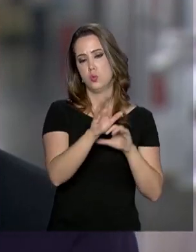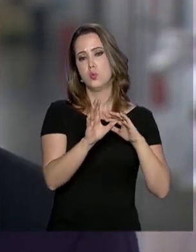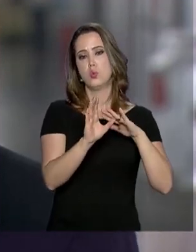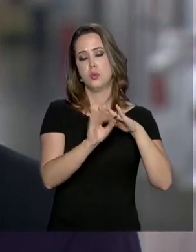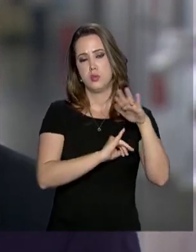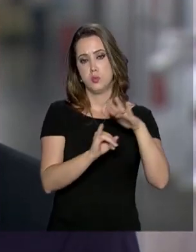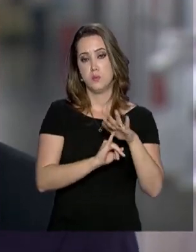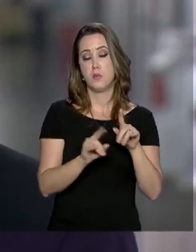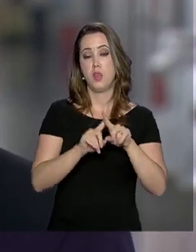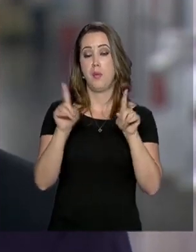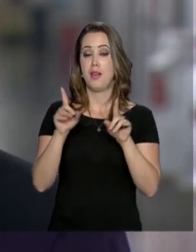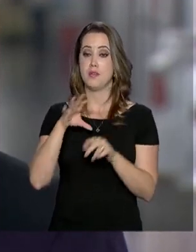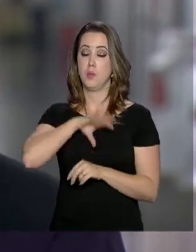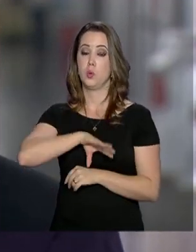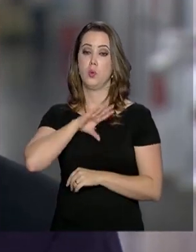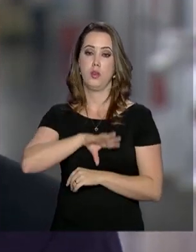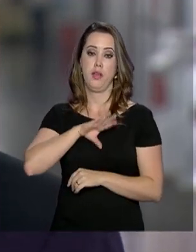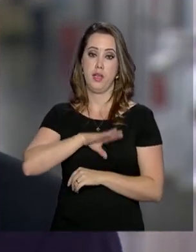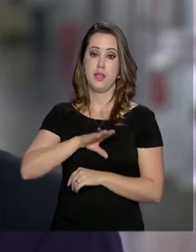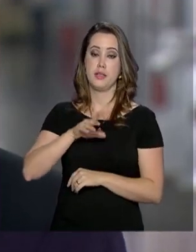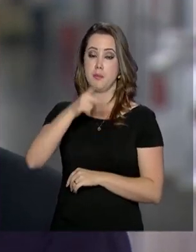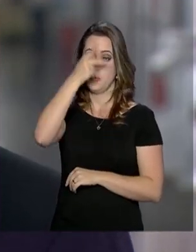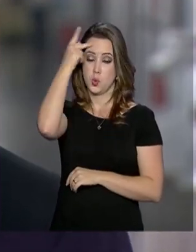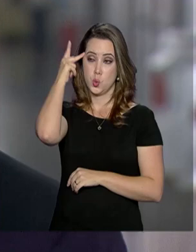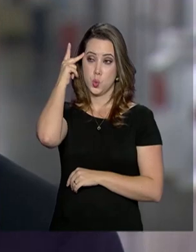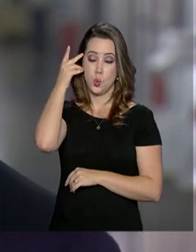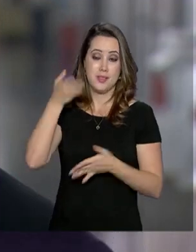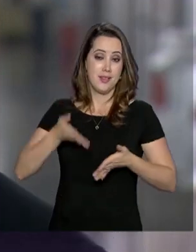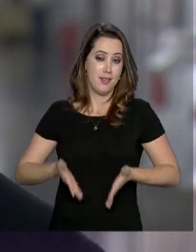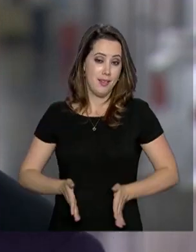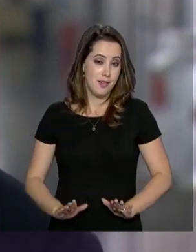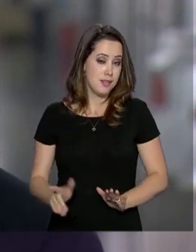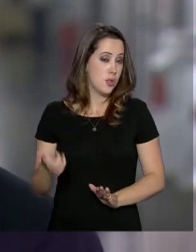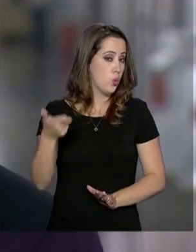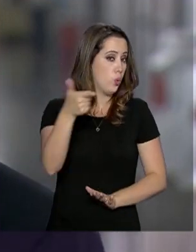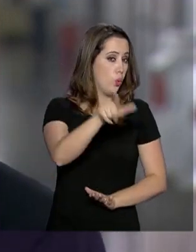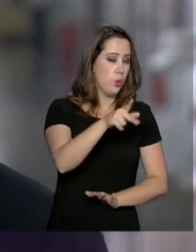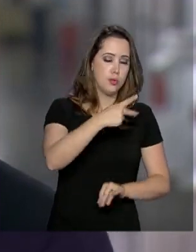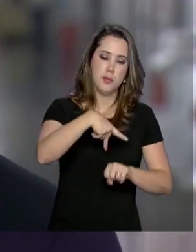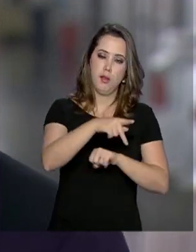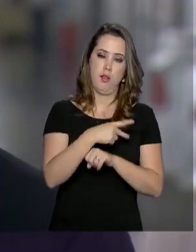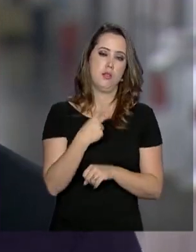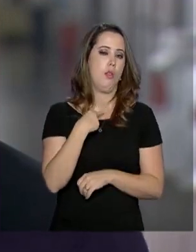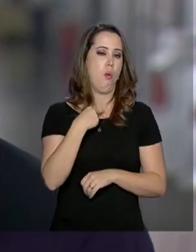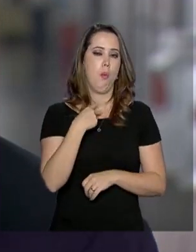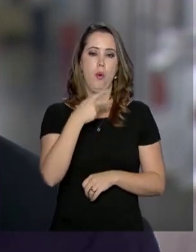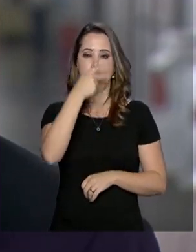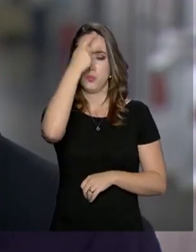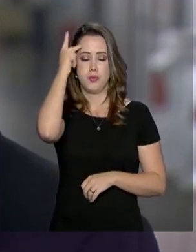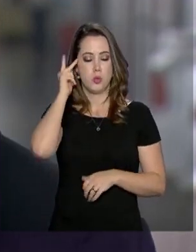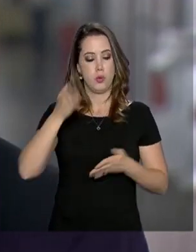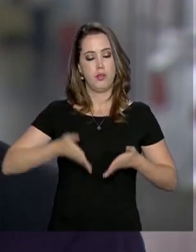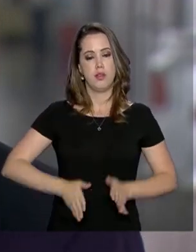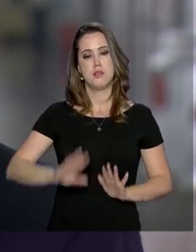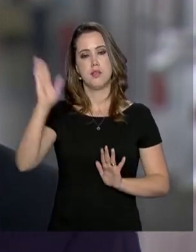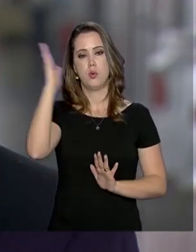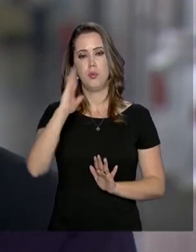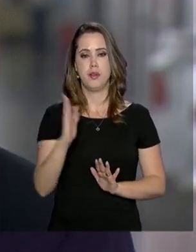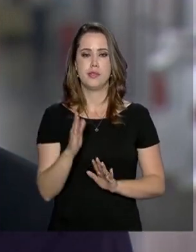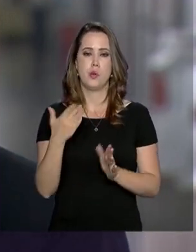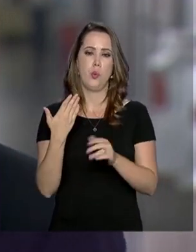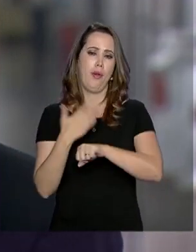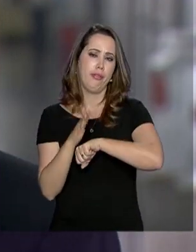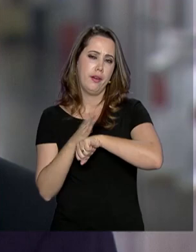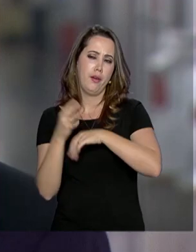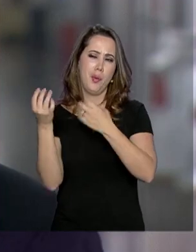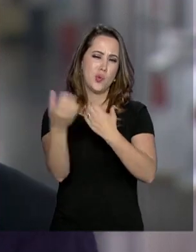O curso de português para estrangeiros, sim, ele não é para brasileiros, não é um curso para capacitação, para